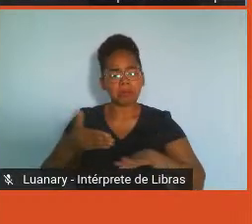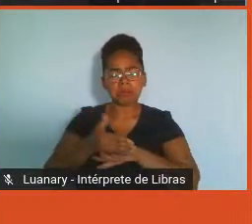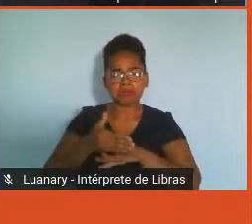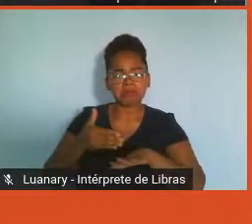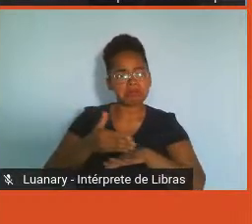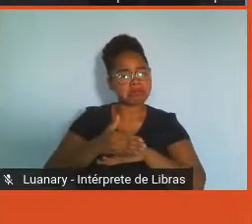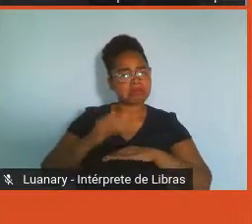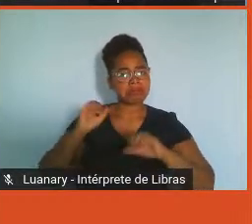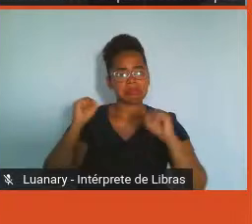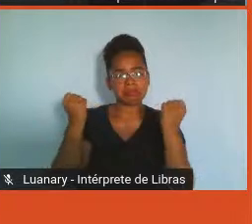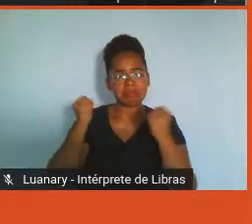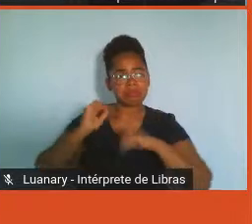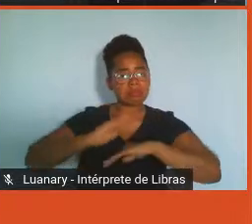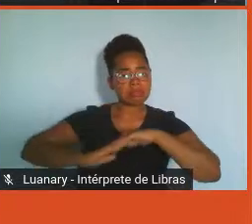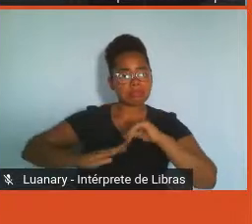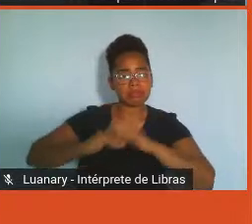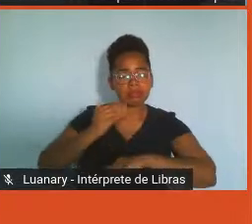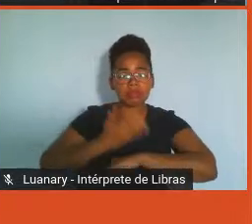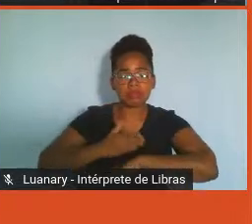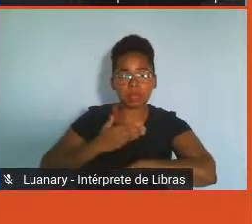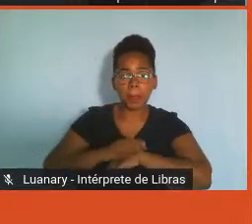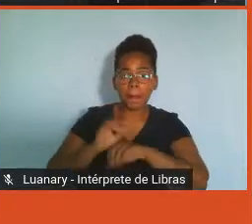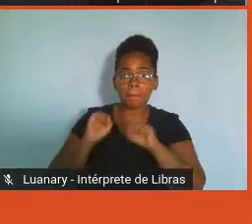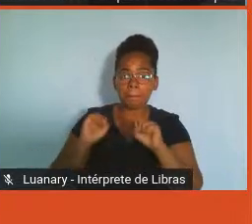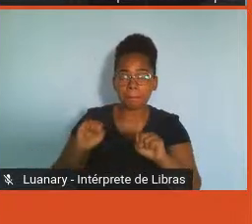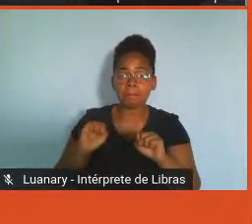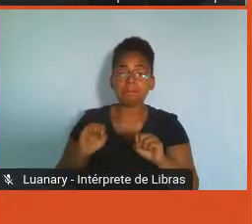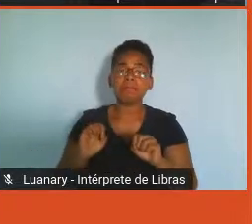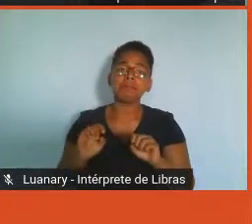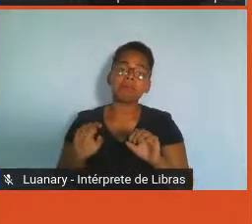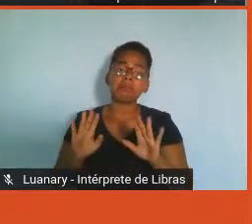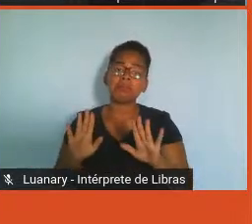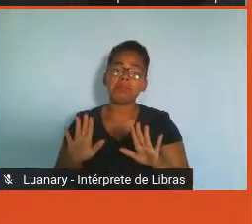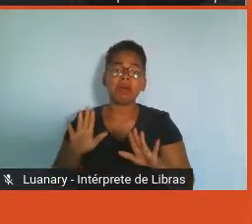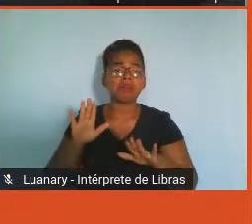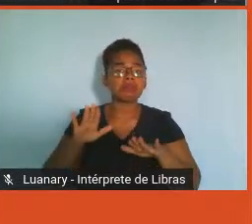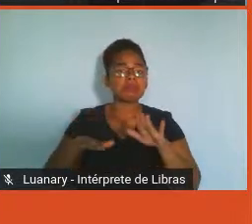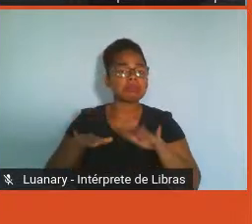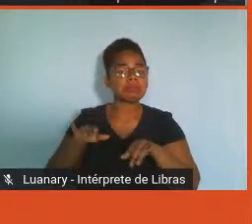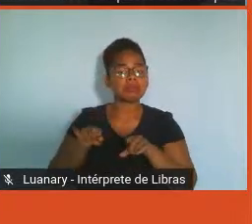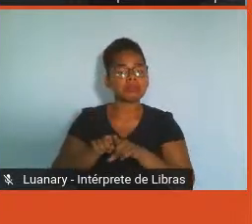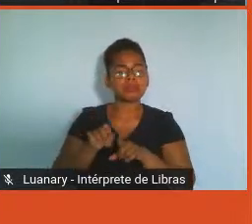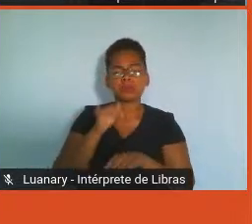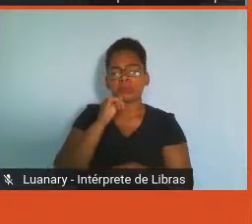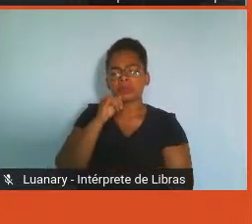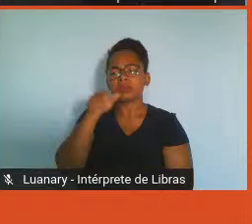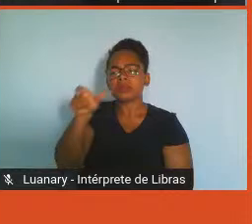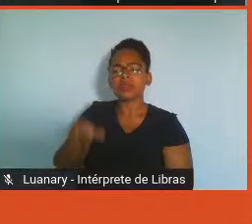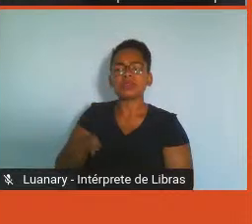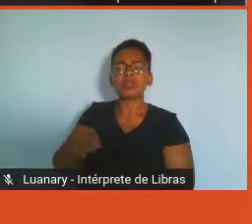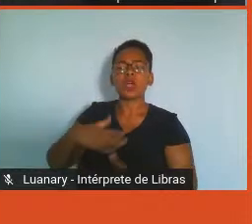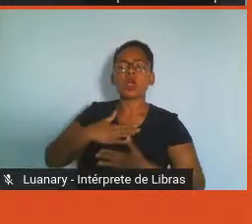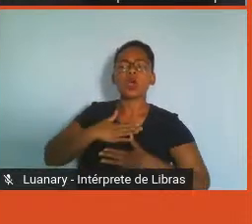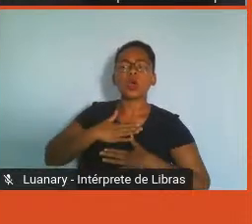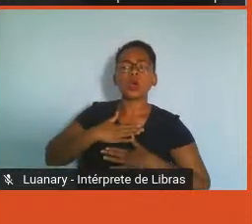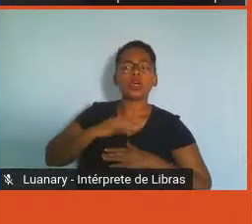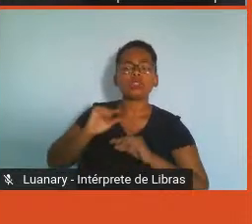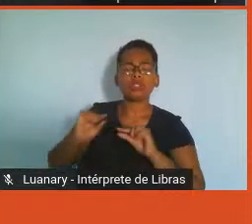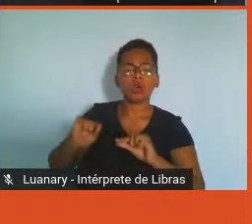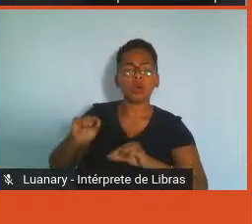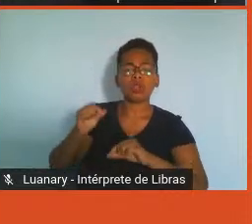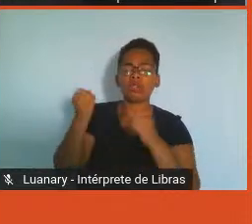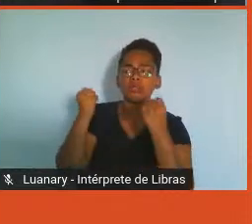o mais aplicável, mas depende muito do que a própria pessoa gosta de fazer, por isso as avaliações são